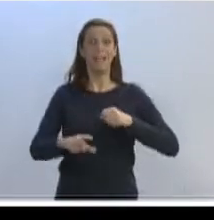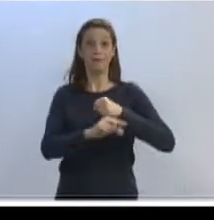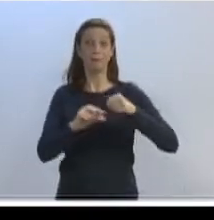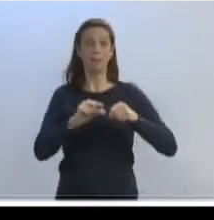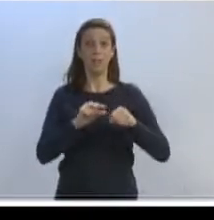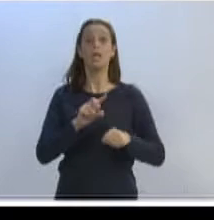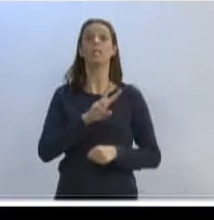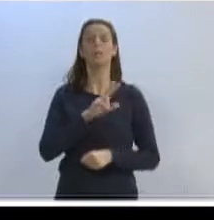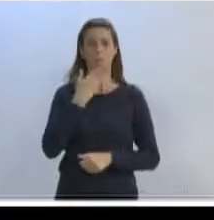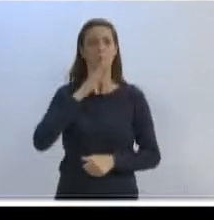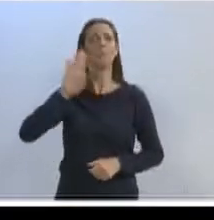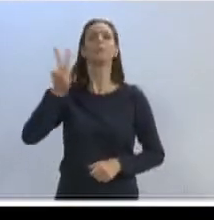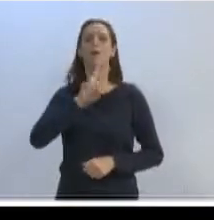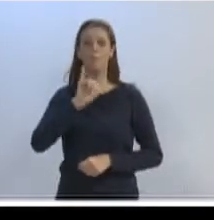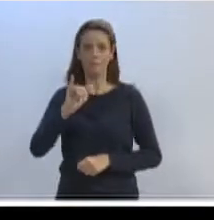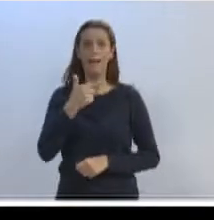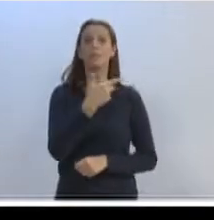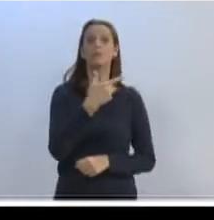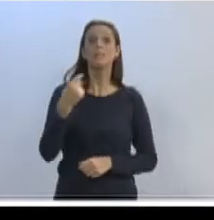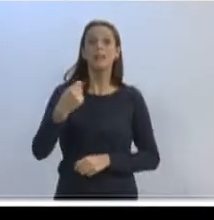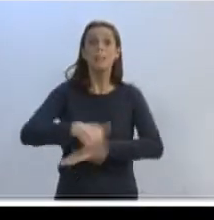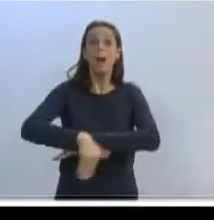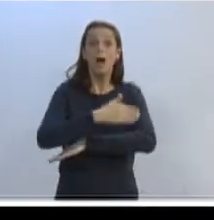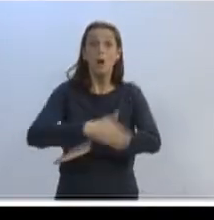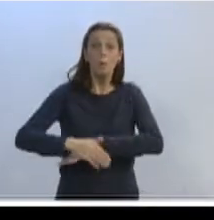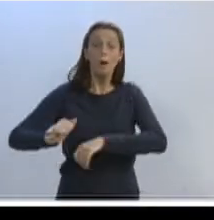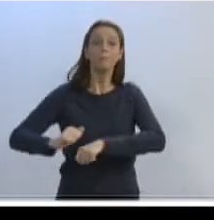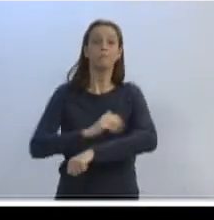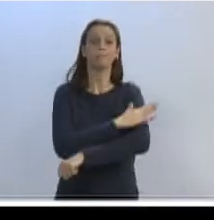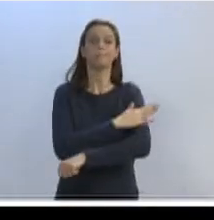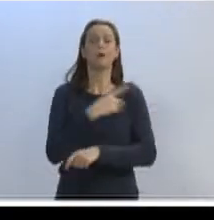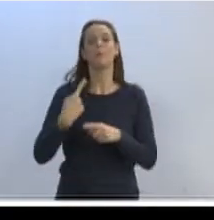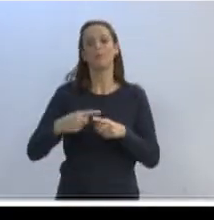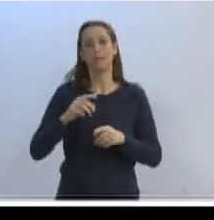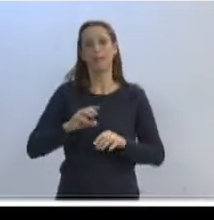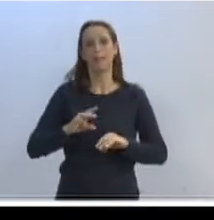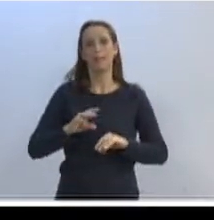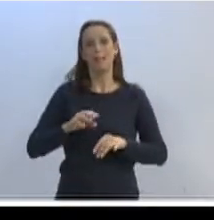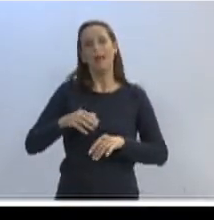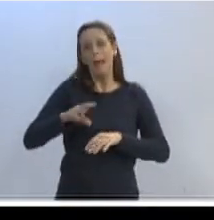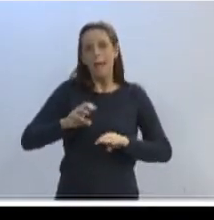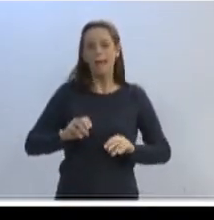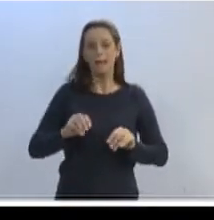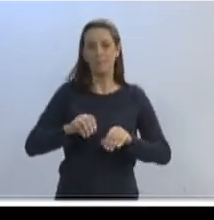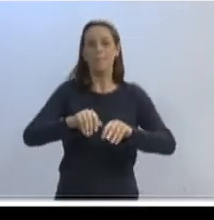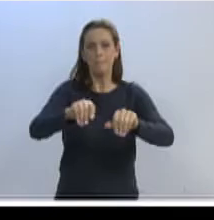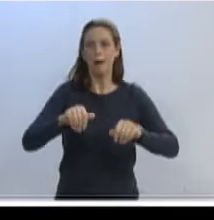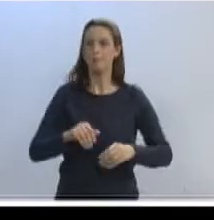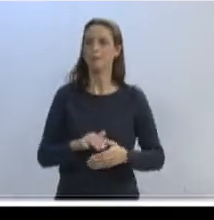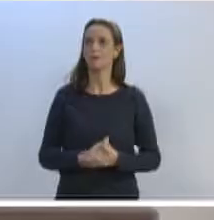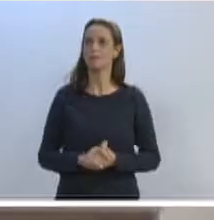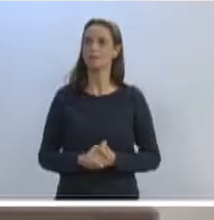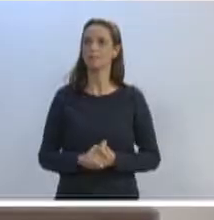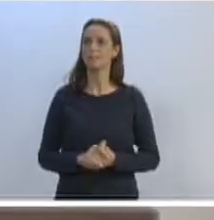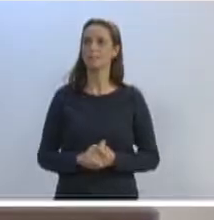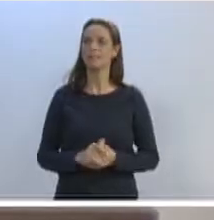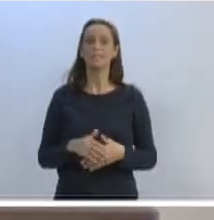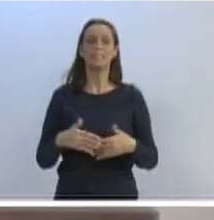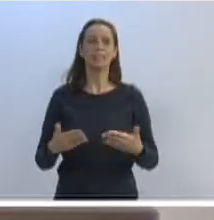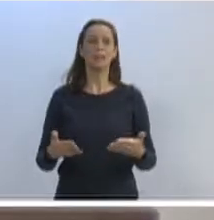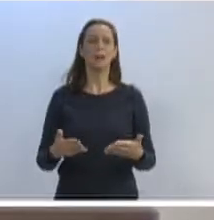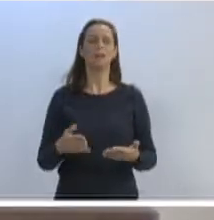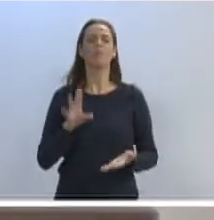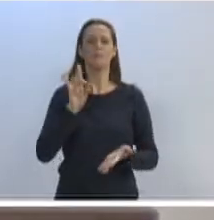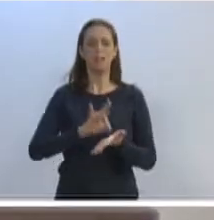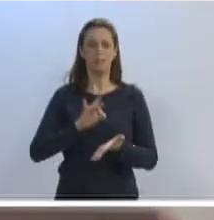que vai pavimentar 200 ruas de barro. E por aí vai, pode parar, pode parar, não precisa nem mostrar os outros. É uma série de vídeos dizendo, vou fazer